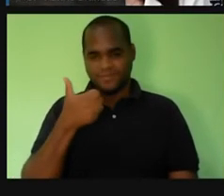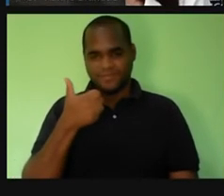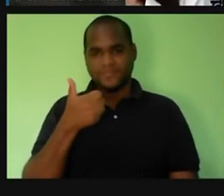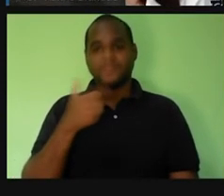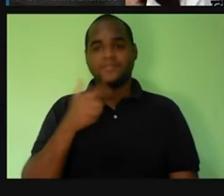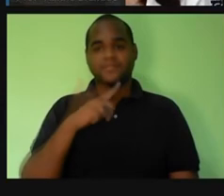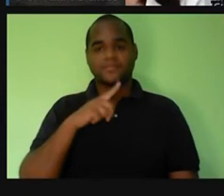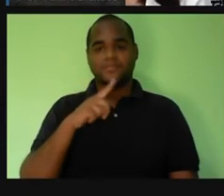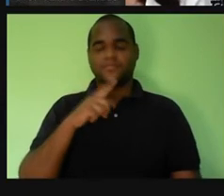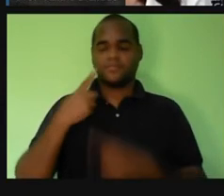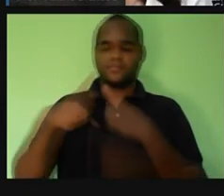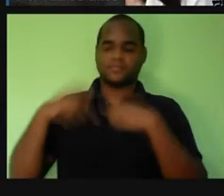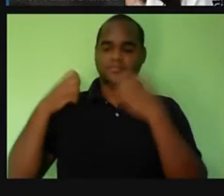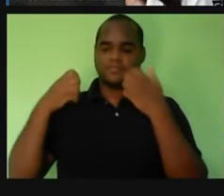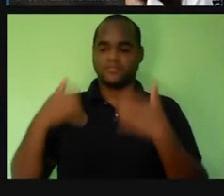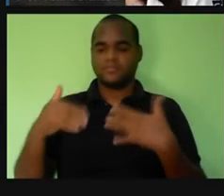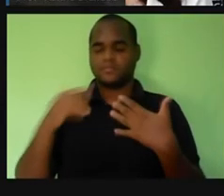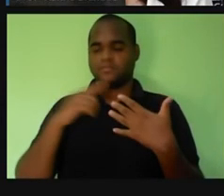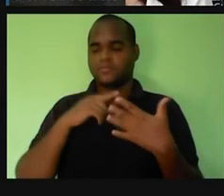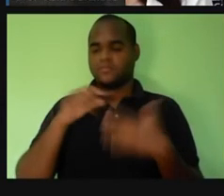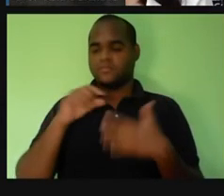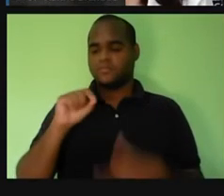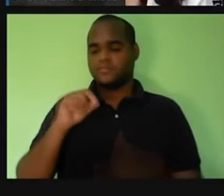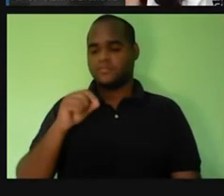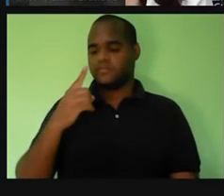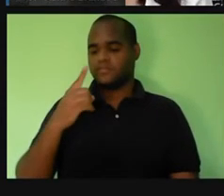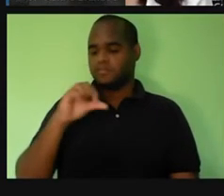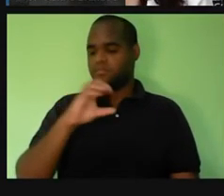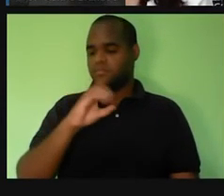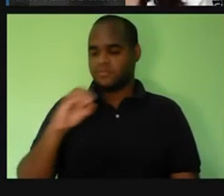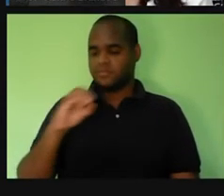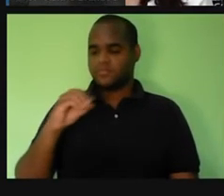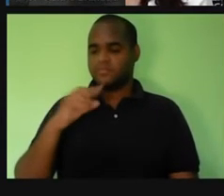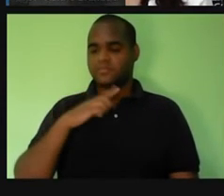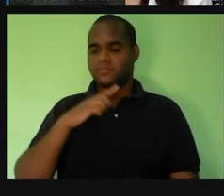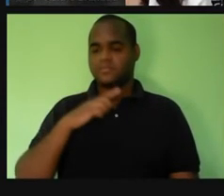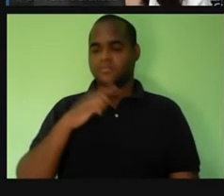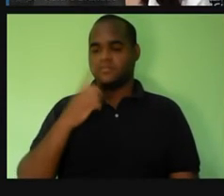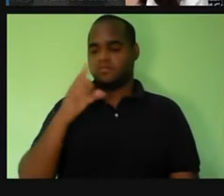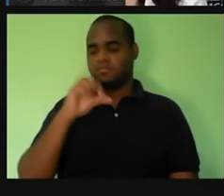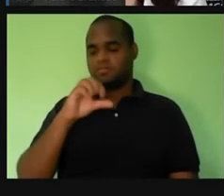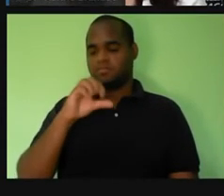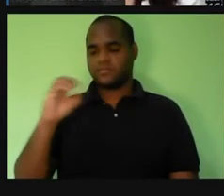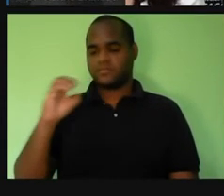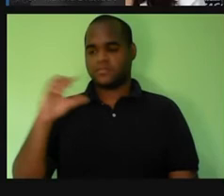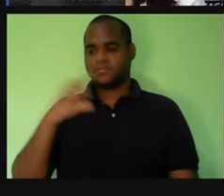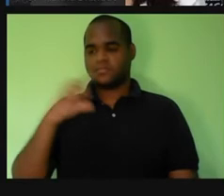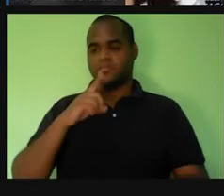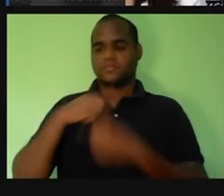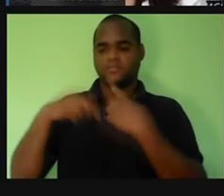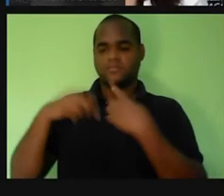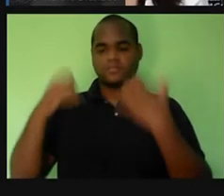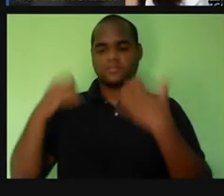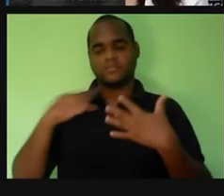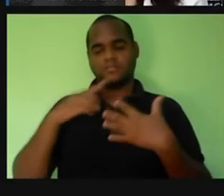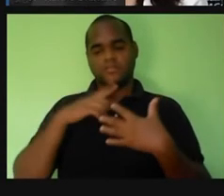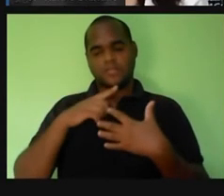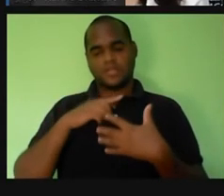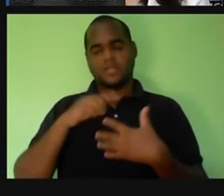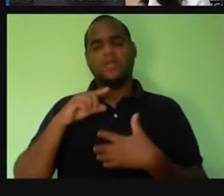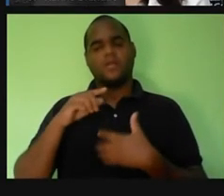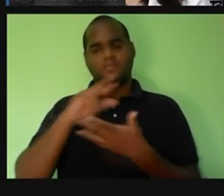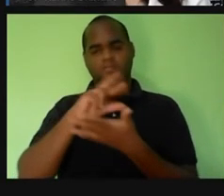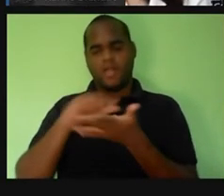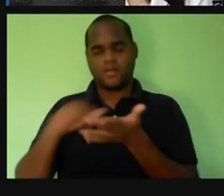1900, né? E nós estamos em 2021, e nós estamos passando pelo mesmo problema com